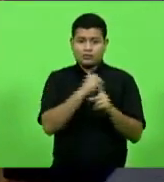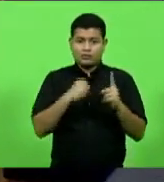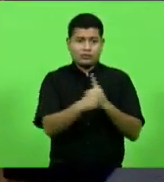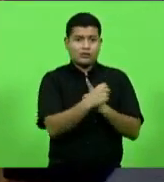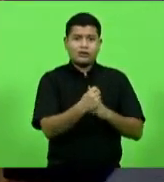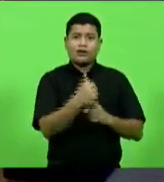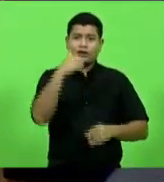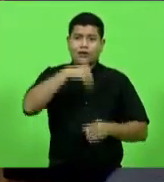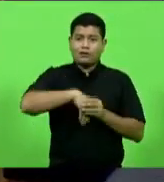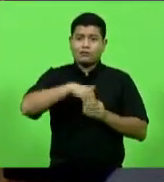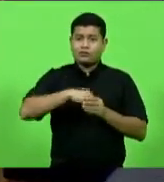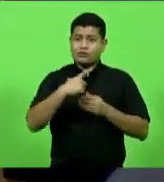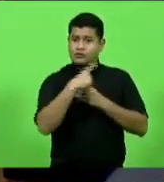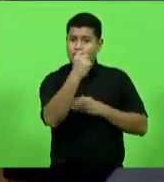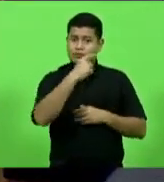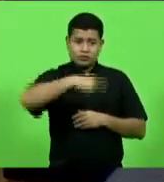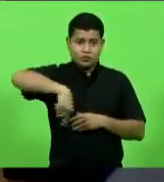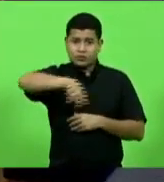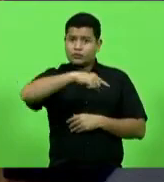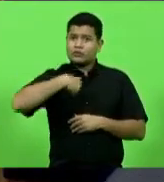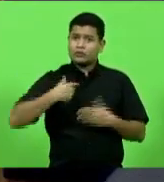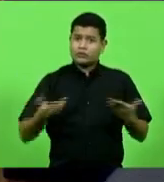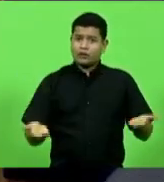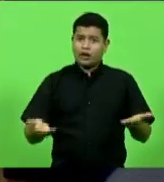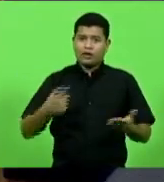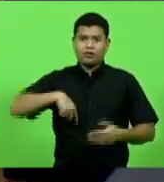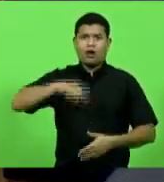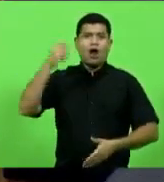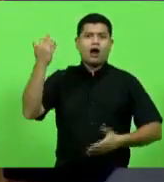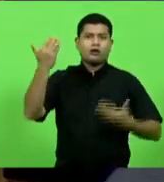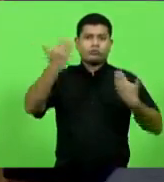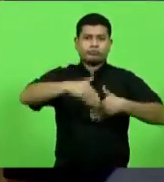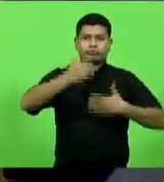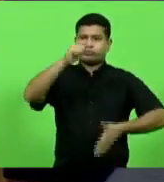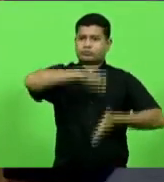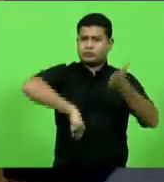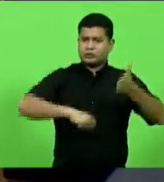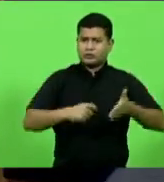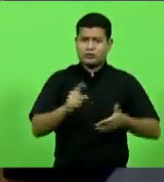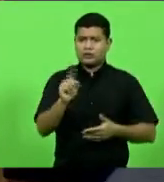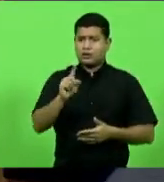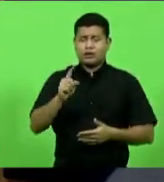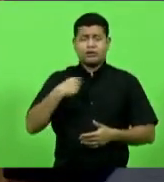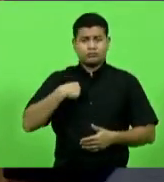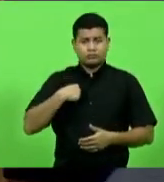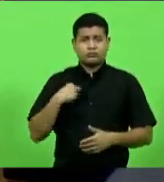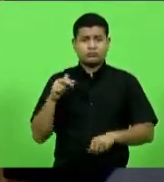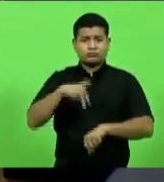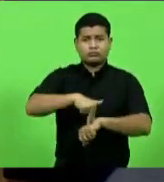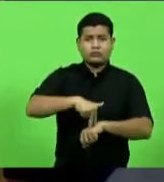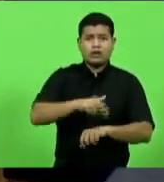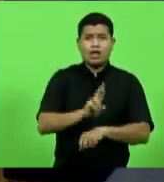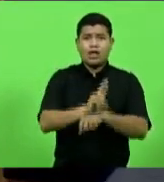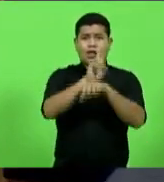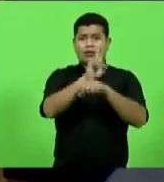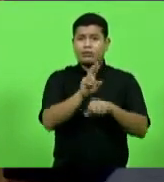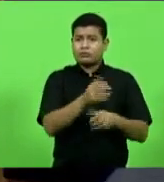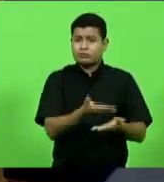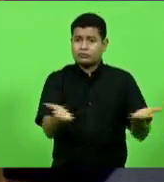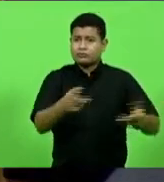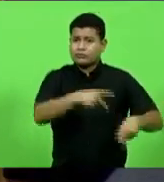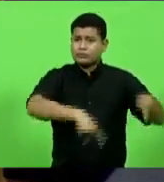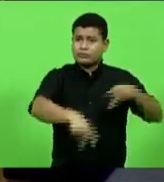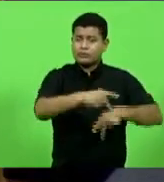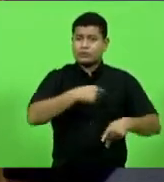aqui por causa do voto, a não fez concurso para ser deputado, a gente está deputado. E o público, a